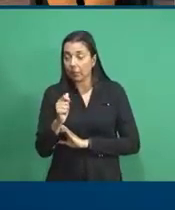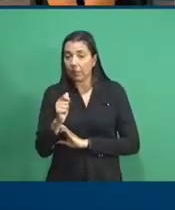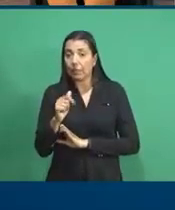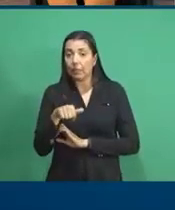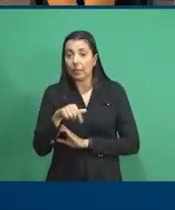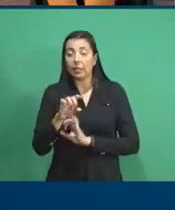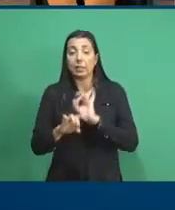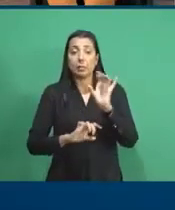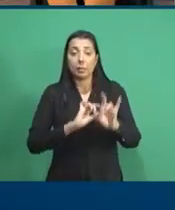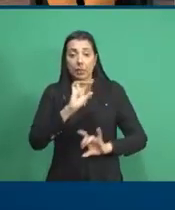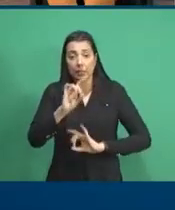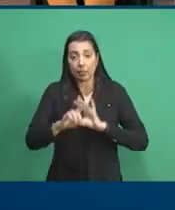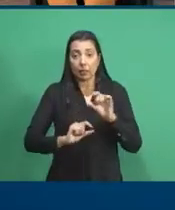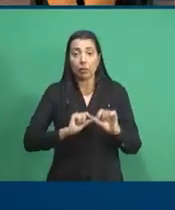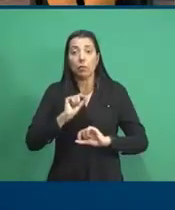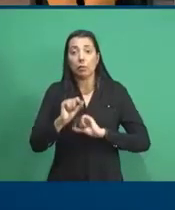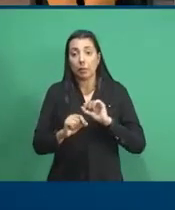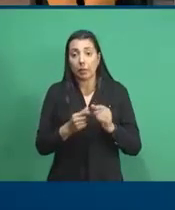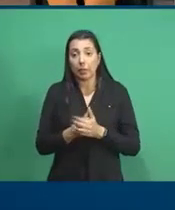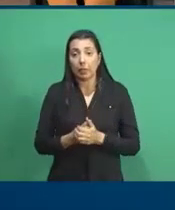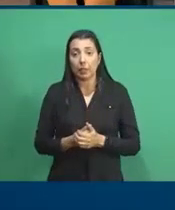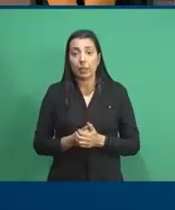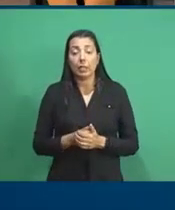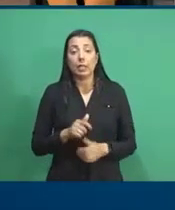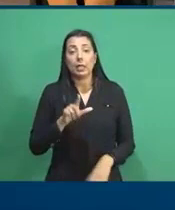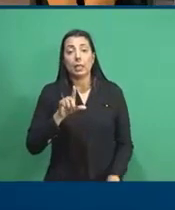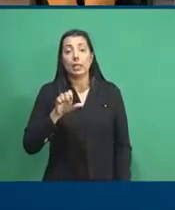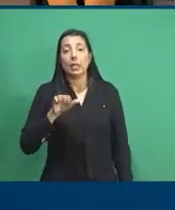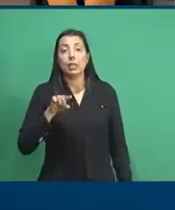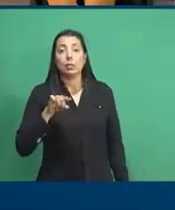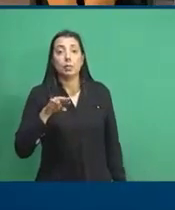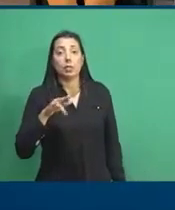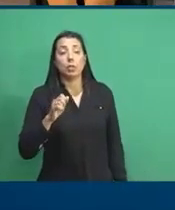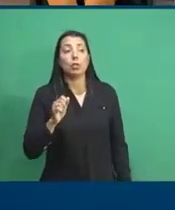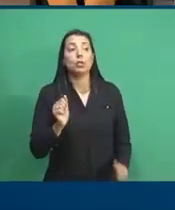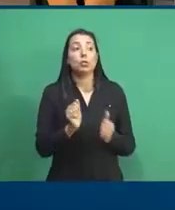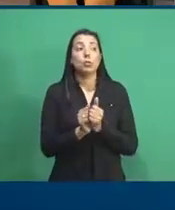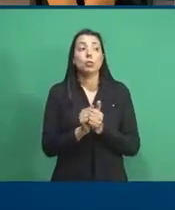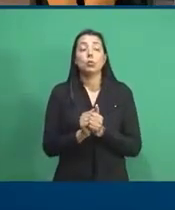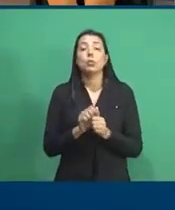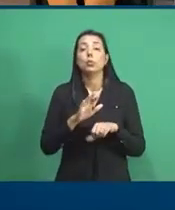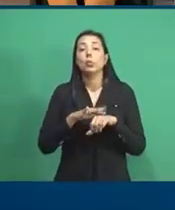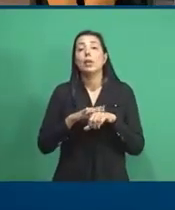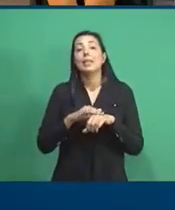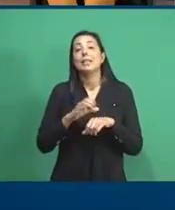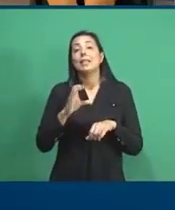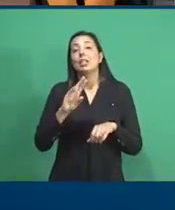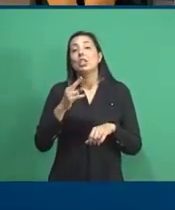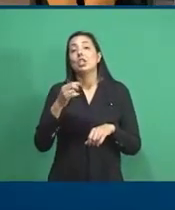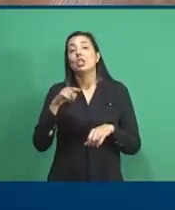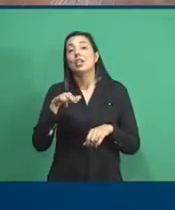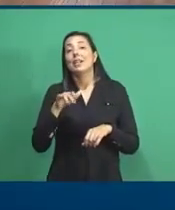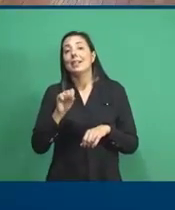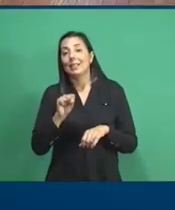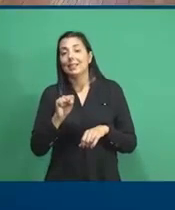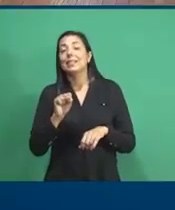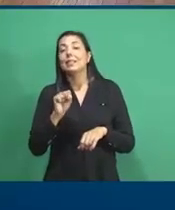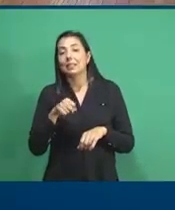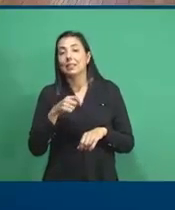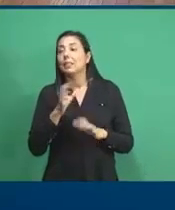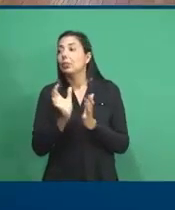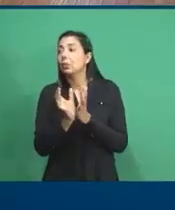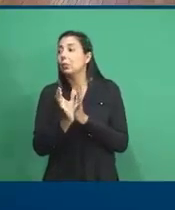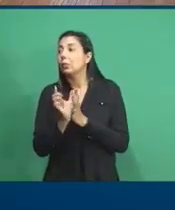especificamente com a leishmaniose, doença de chagas. No nosso grupo, nós temos